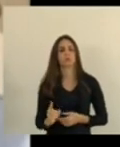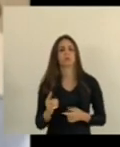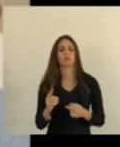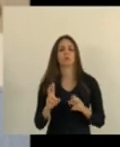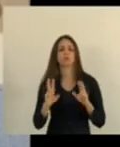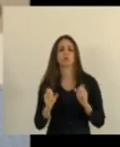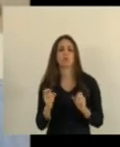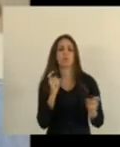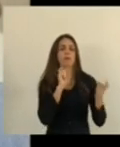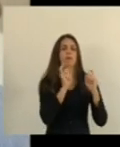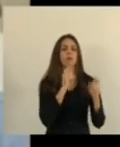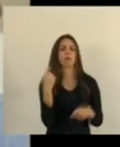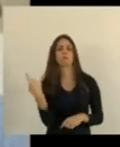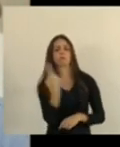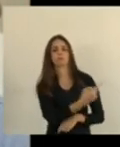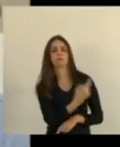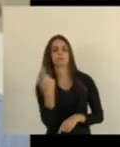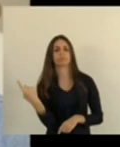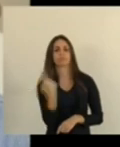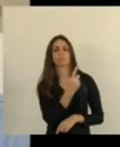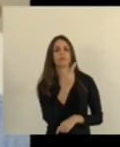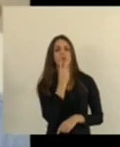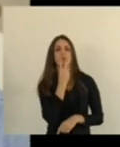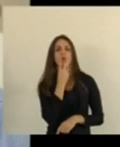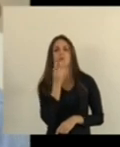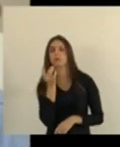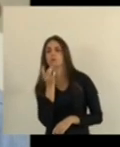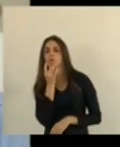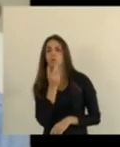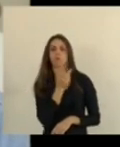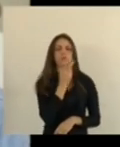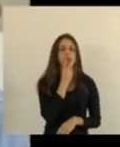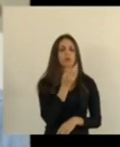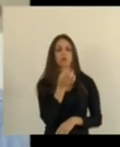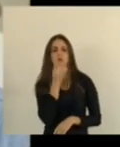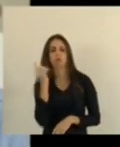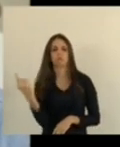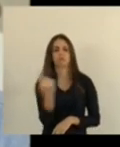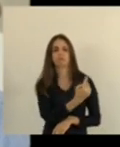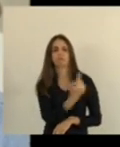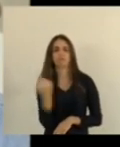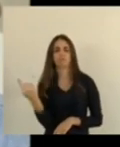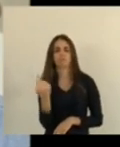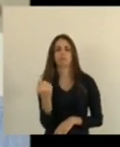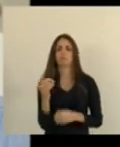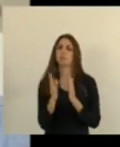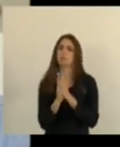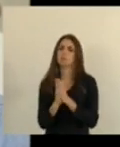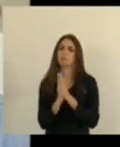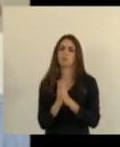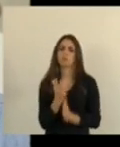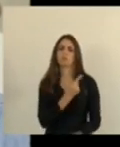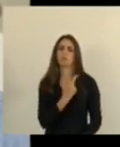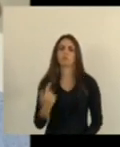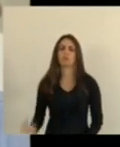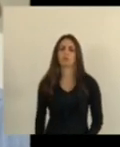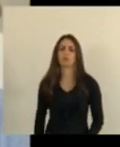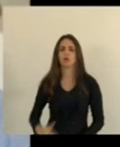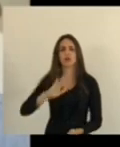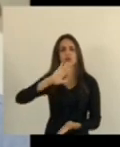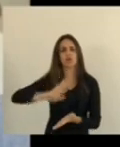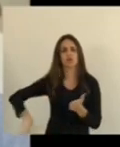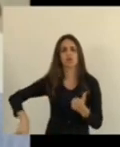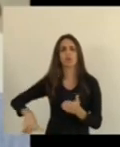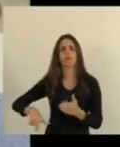e vindas a vitória governador por favor tira esse bode da sala tira esse